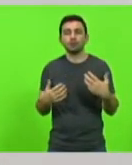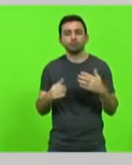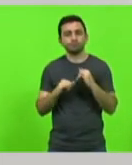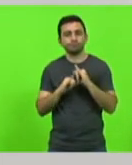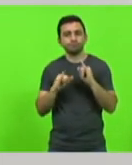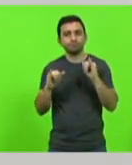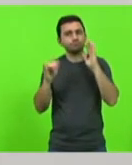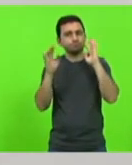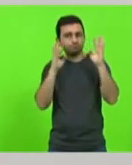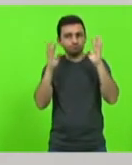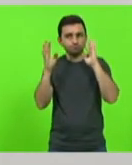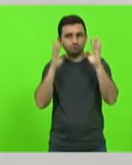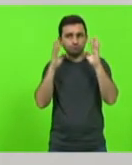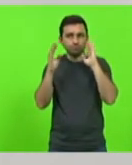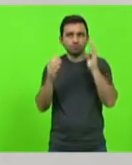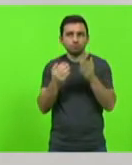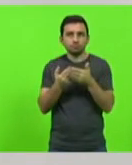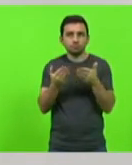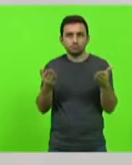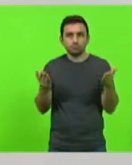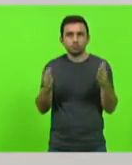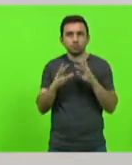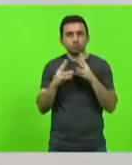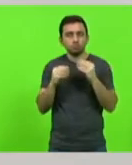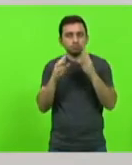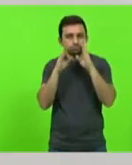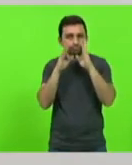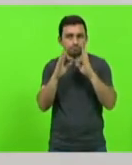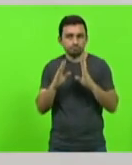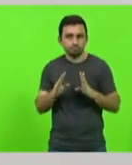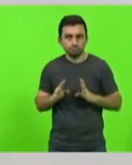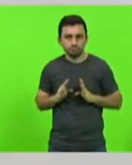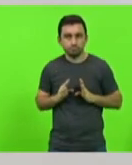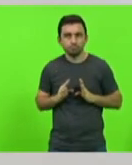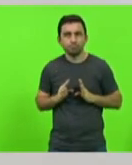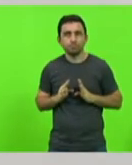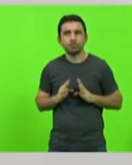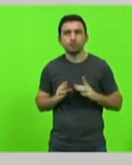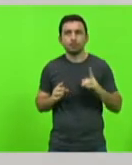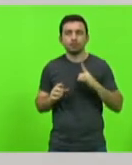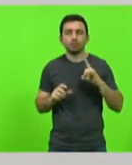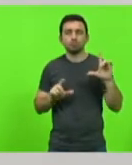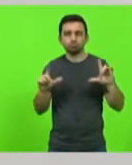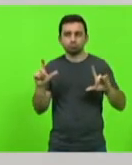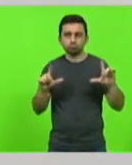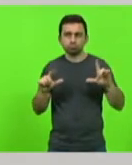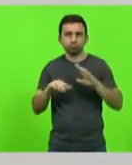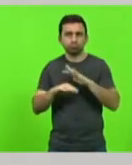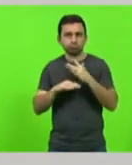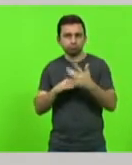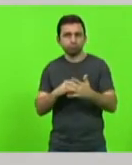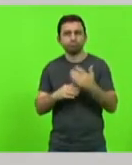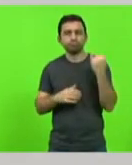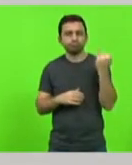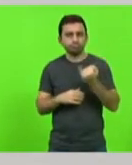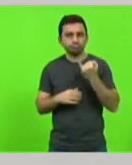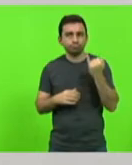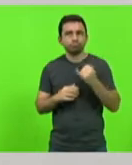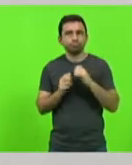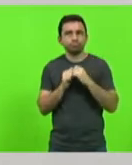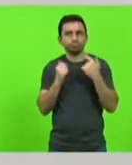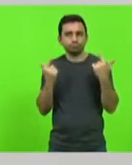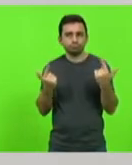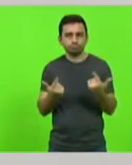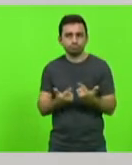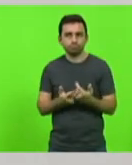reflexão a todos que nos acompanham também nas nossas mídias, que são a importância dessa Casa Legislativa pela